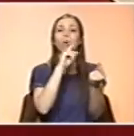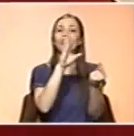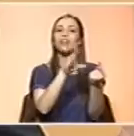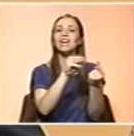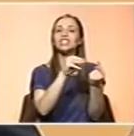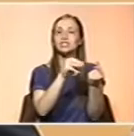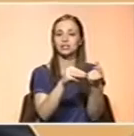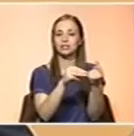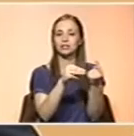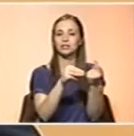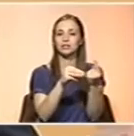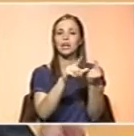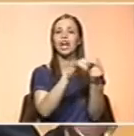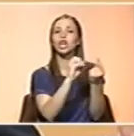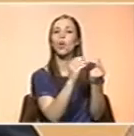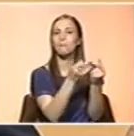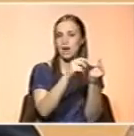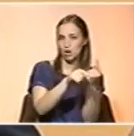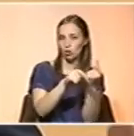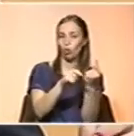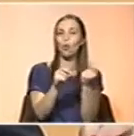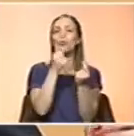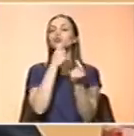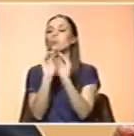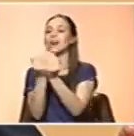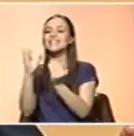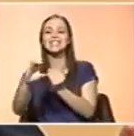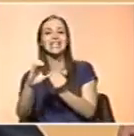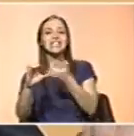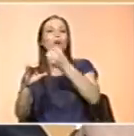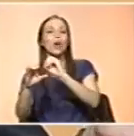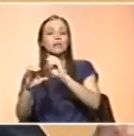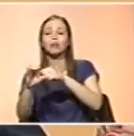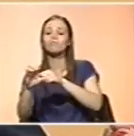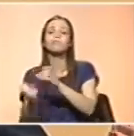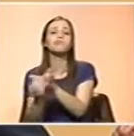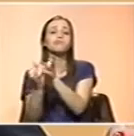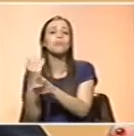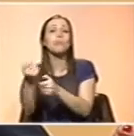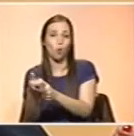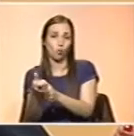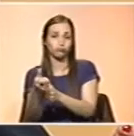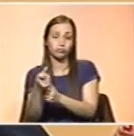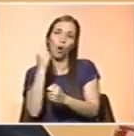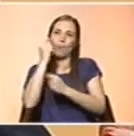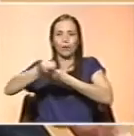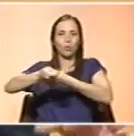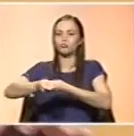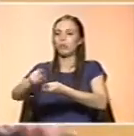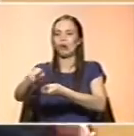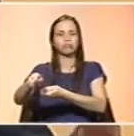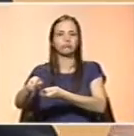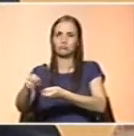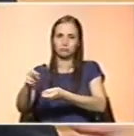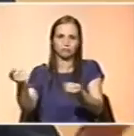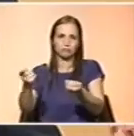imaginemos, de licopeno. Enquanto que o tomate C tem 50, mas é um tomate que produz pouco. E, obviamente, o agricultor não vai optar por esse tomate porque ele